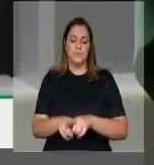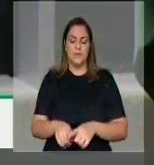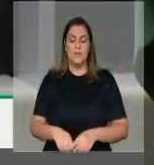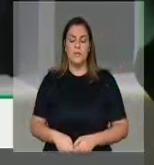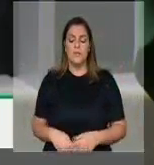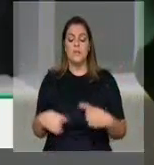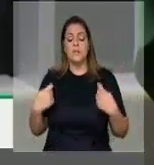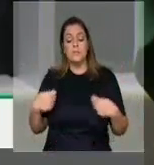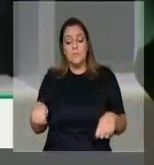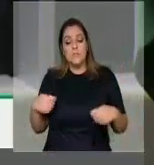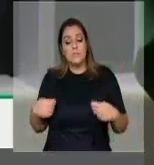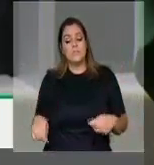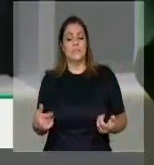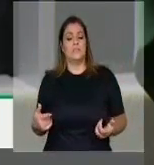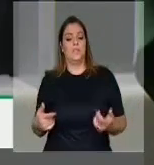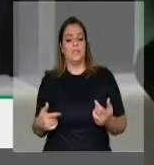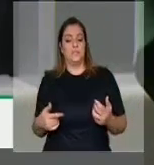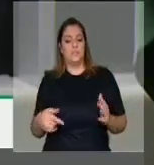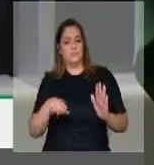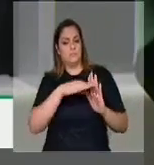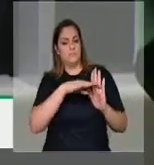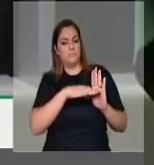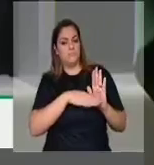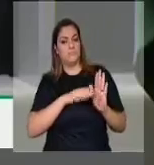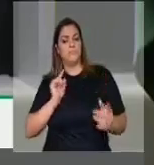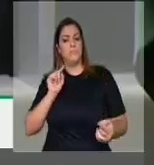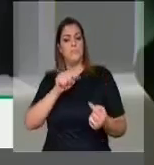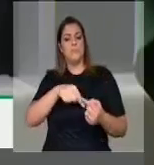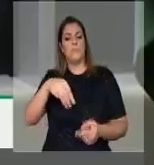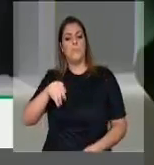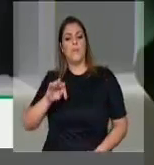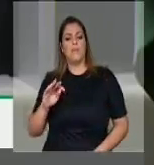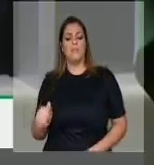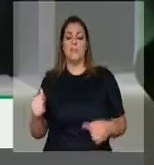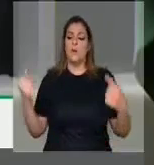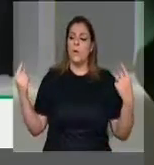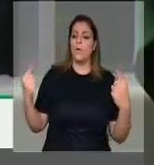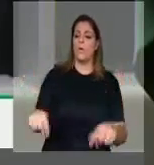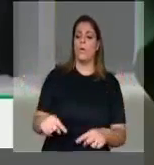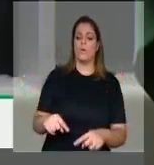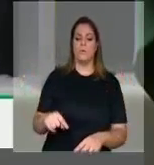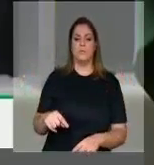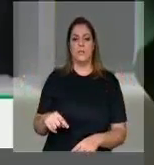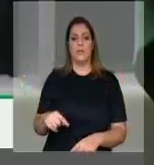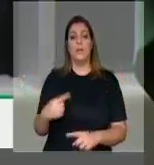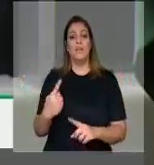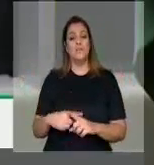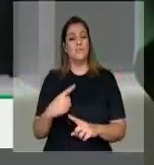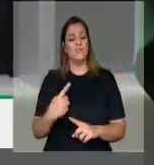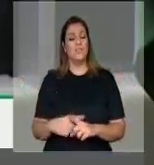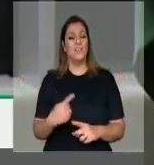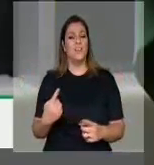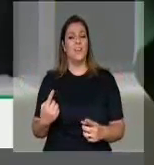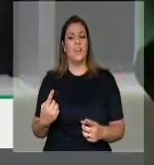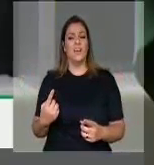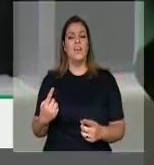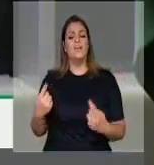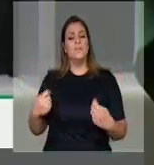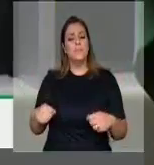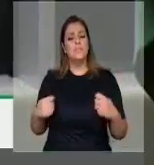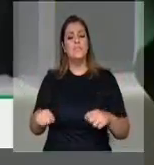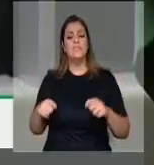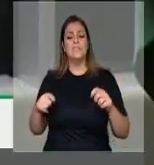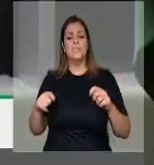metas de combate, a discriminação de gênero e estabelecidos conteúdos transversais em